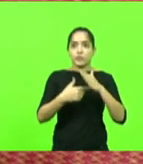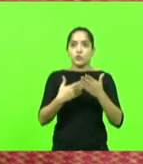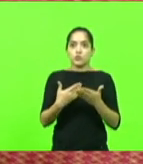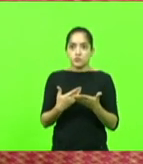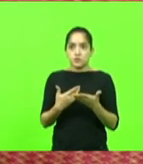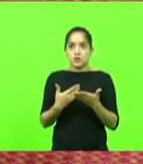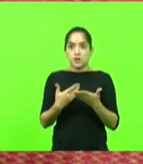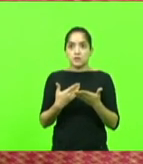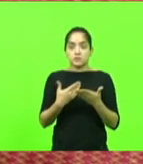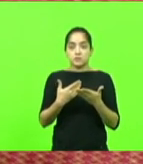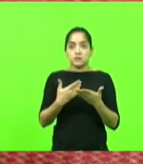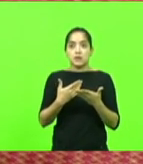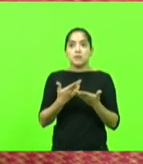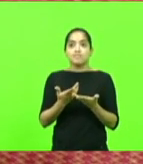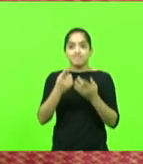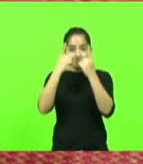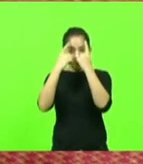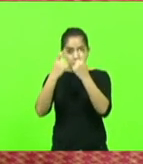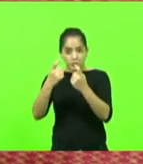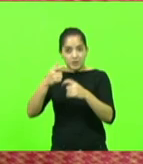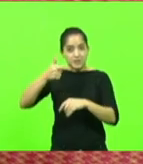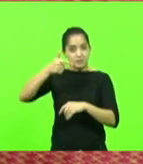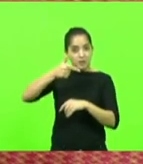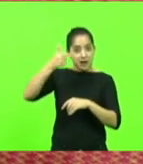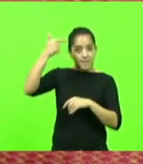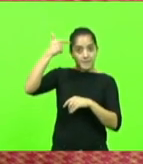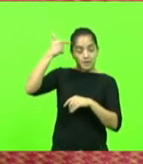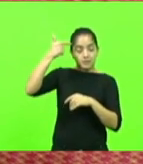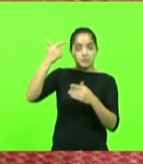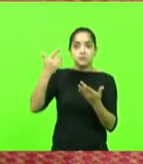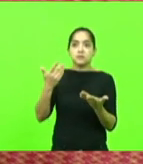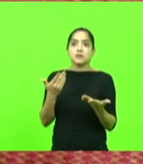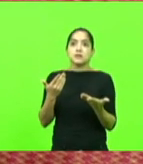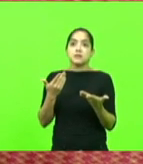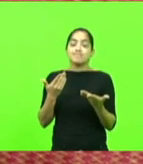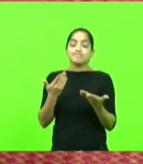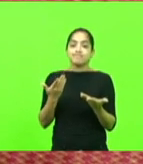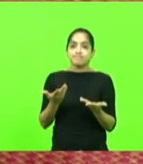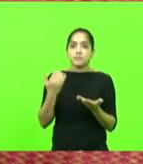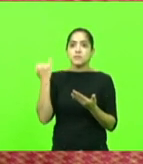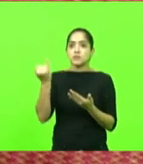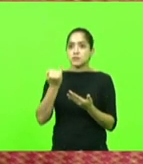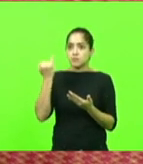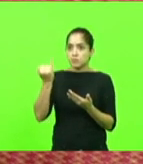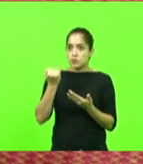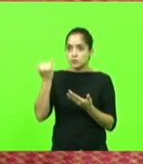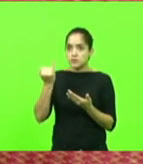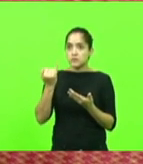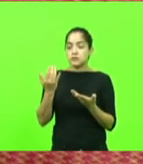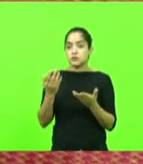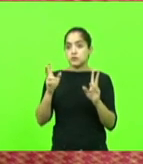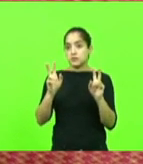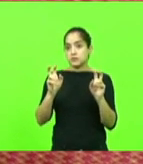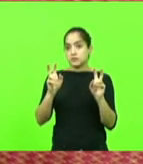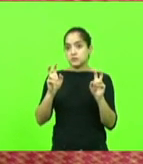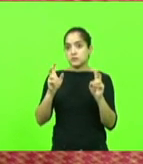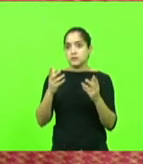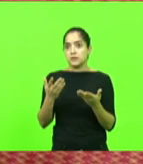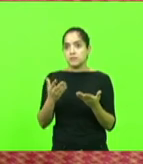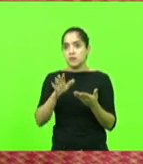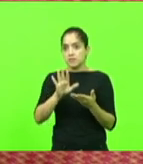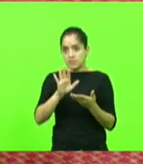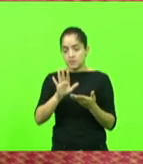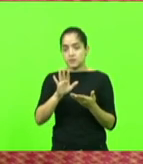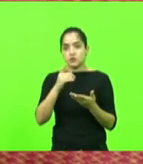um crime violento, arma apontada para a pessoa e são importantes ações. Mas já estamos tomando